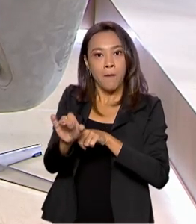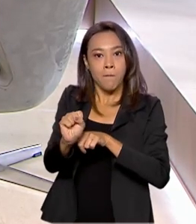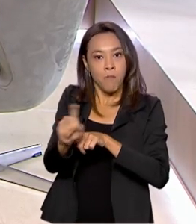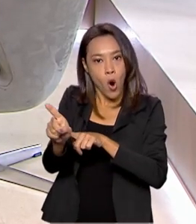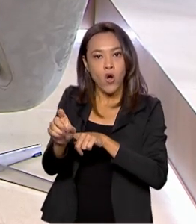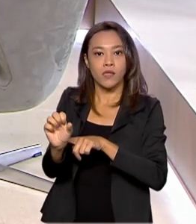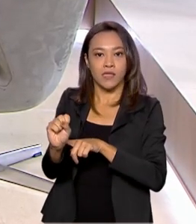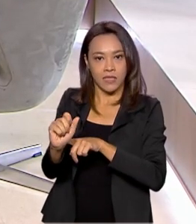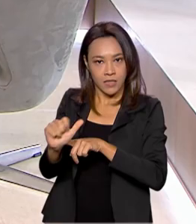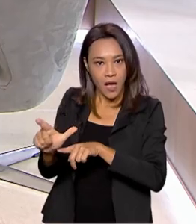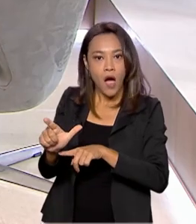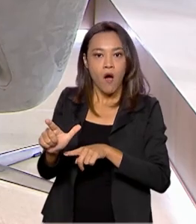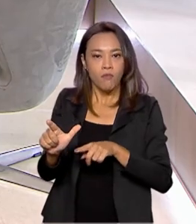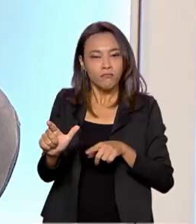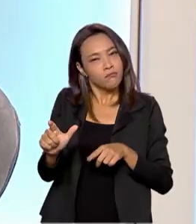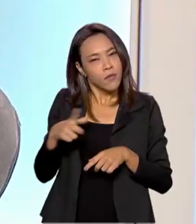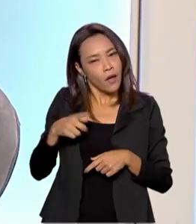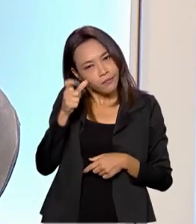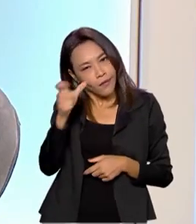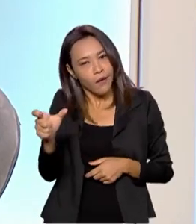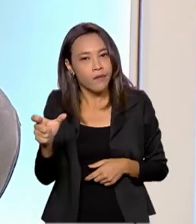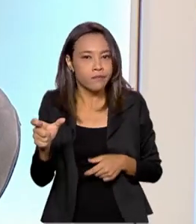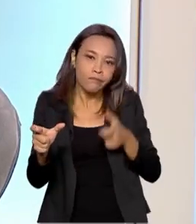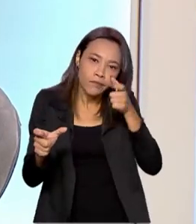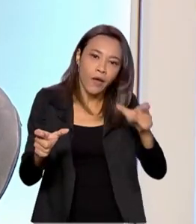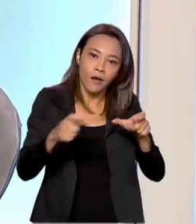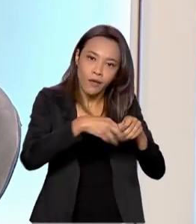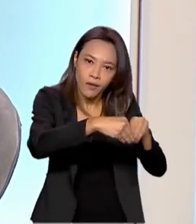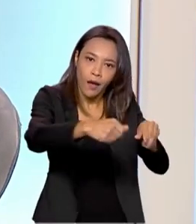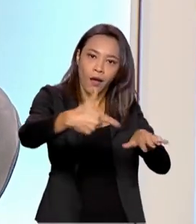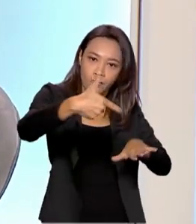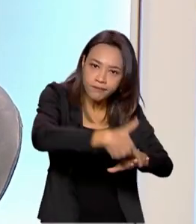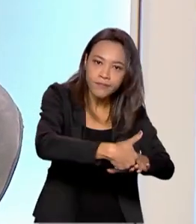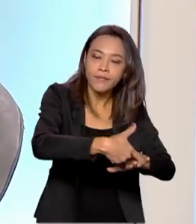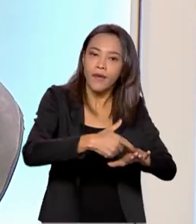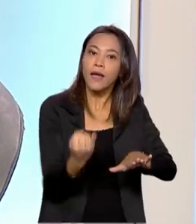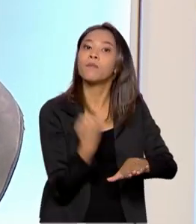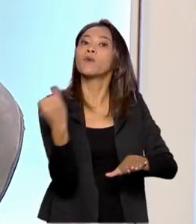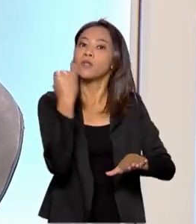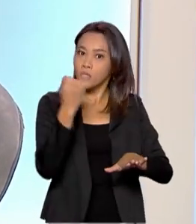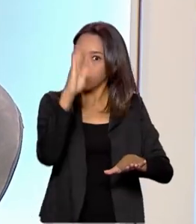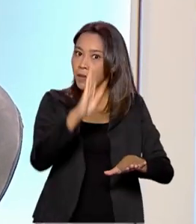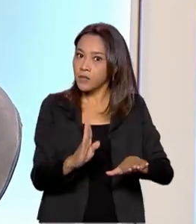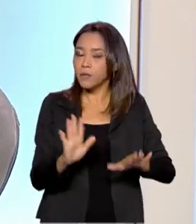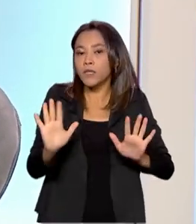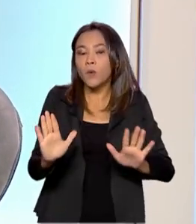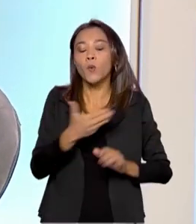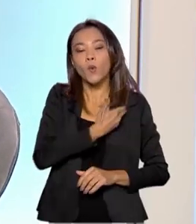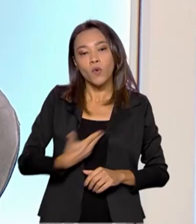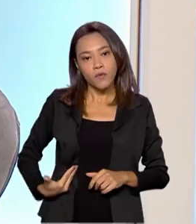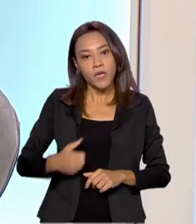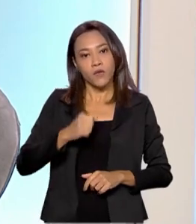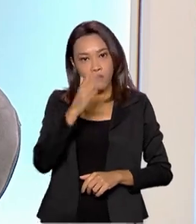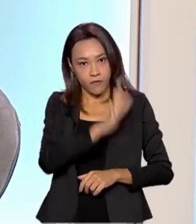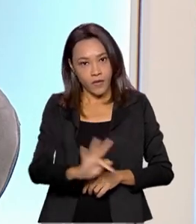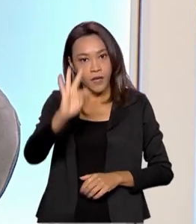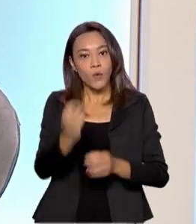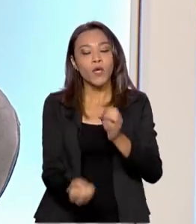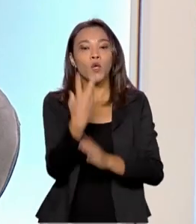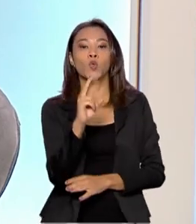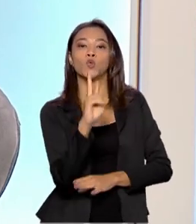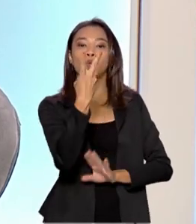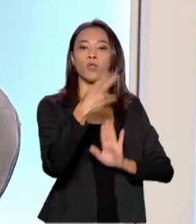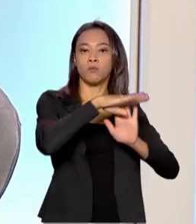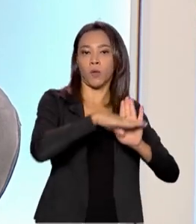muito interesse, são muito importantes para o país. O governo federal criou dois programas. O primeiro